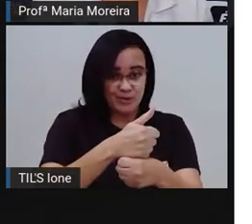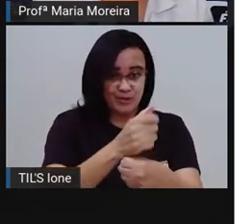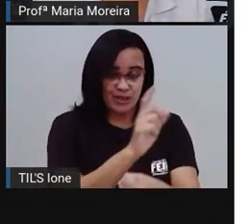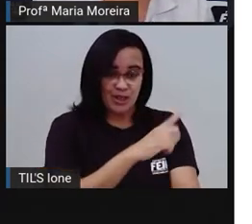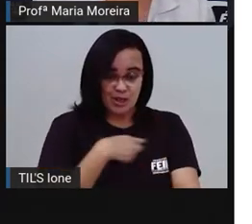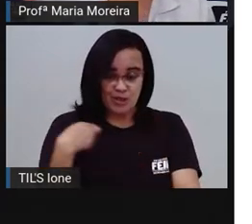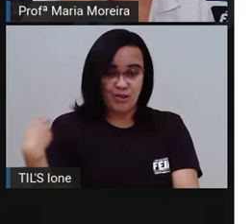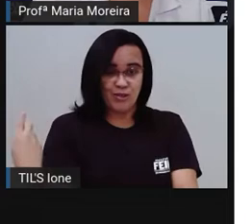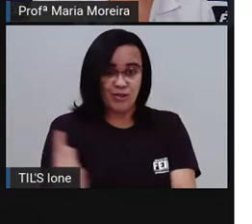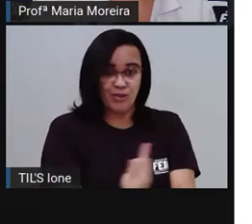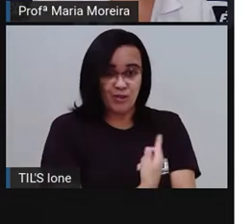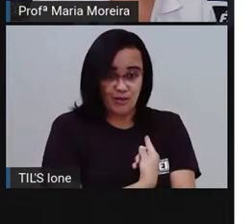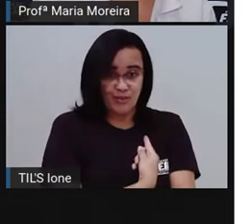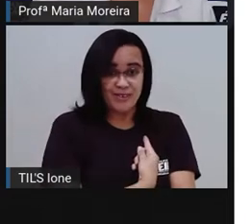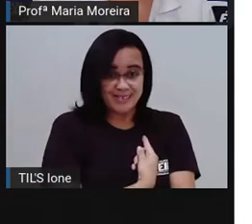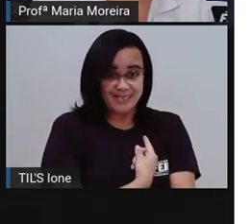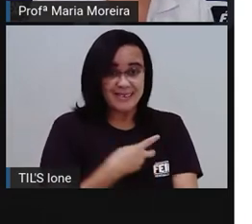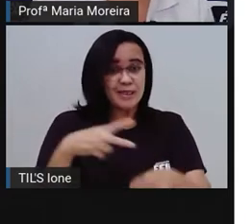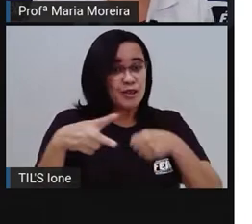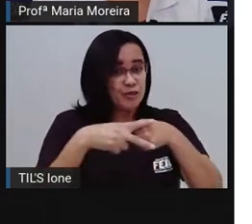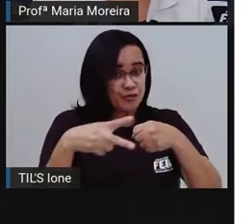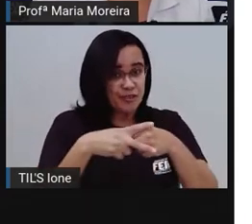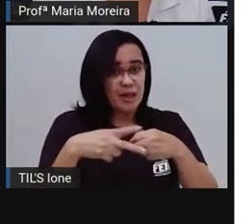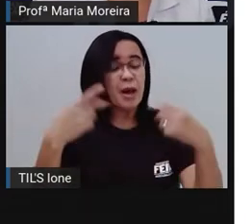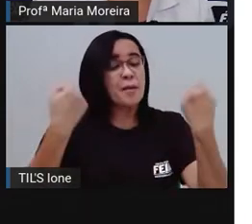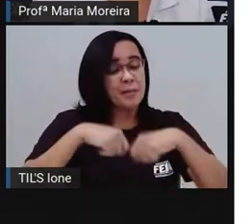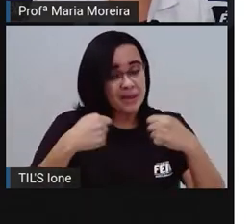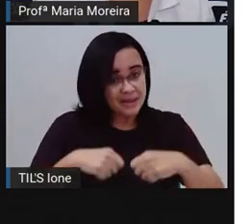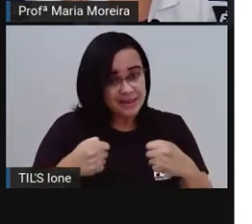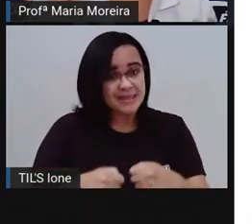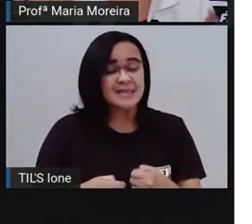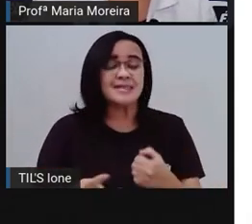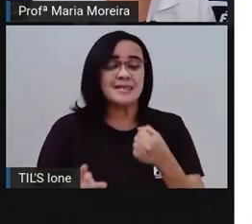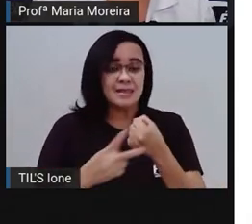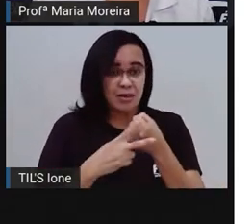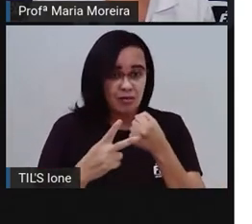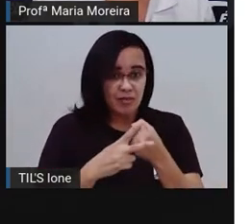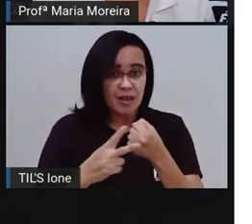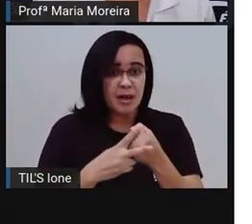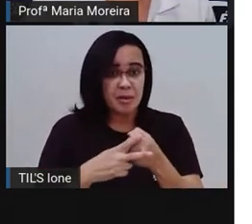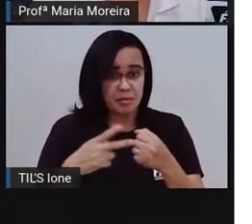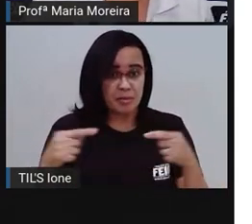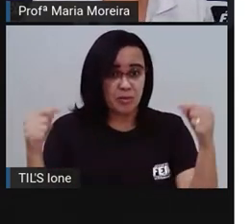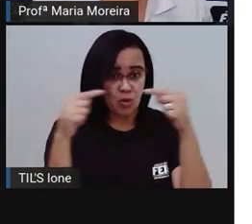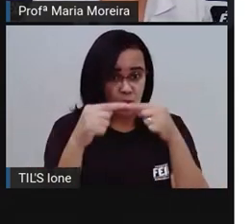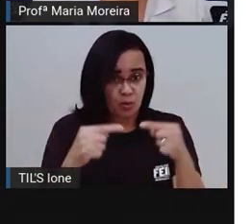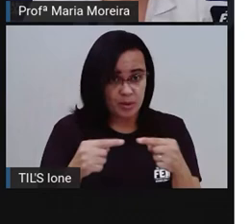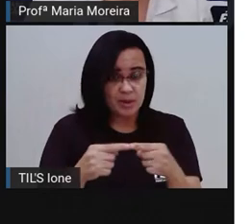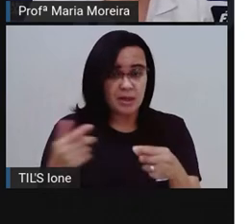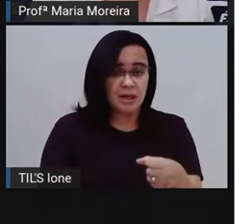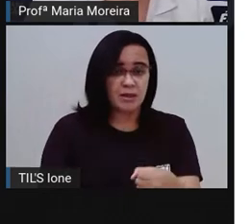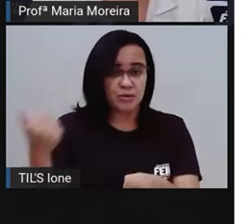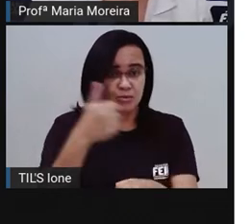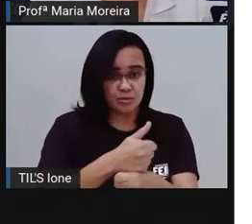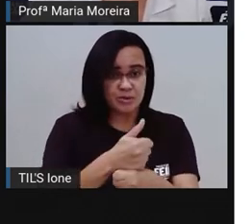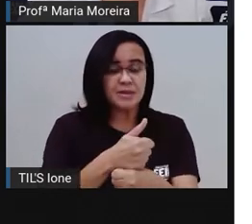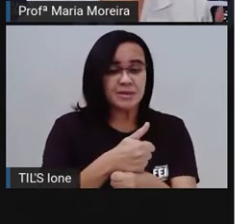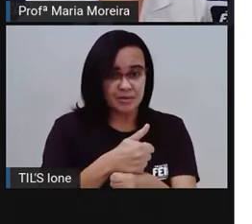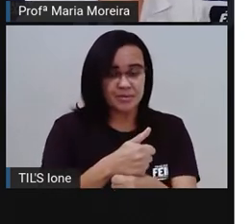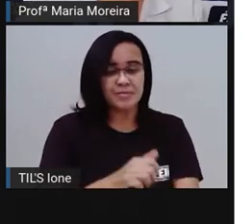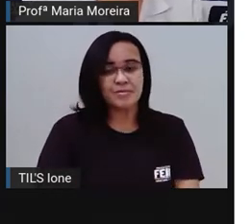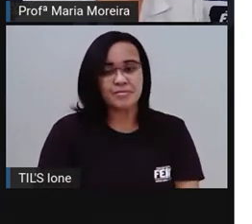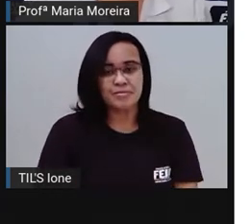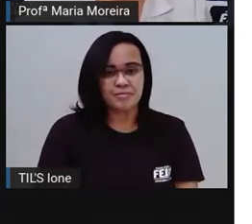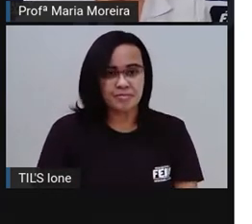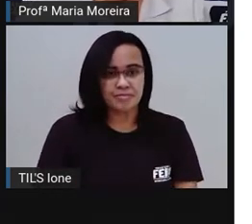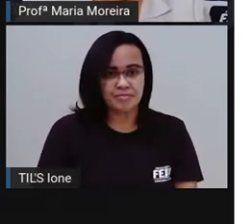aí, o verbo, ele precisa concordar com esse pronome aí, que está substituindo o quê? O agente. Tá? A